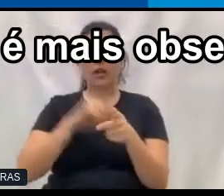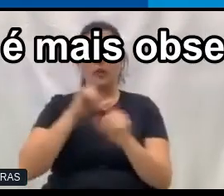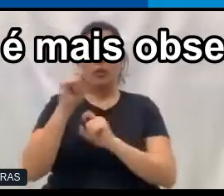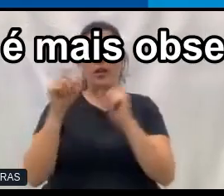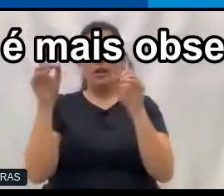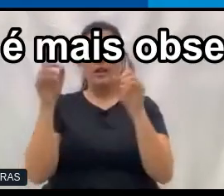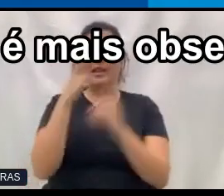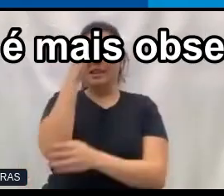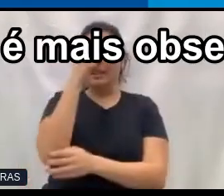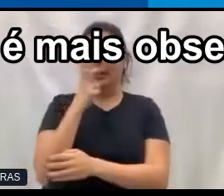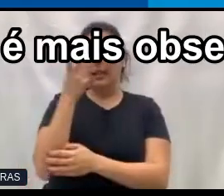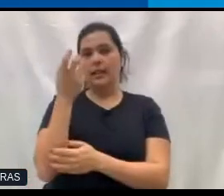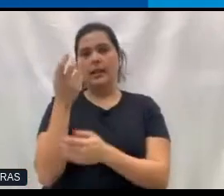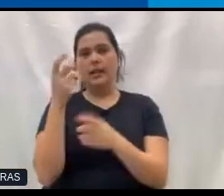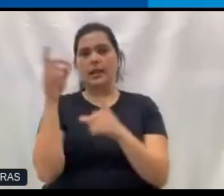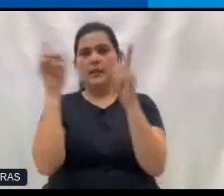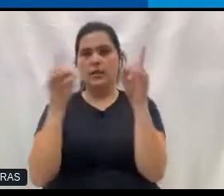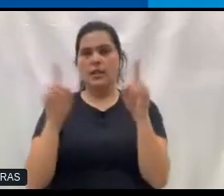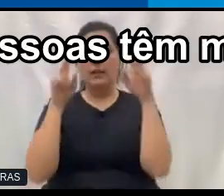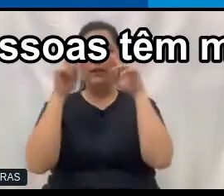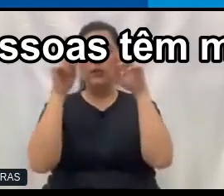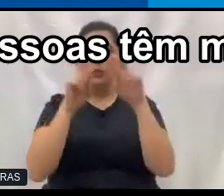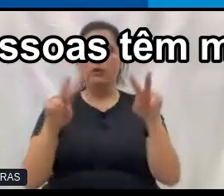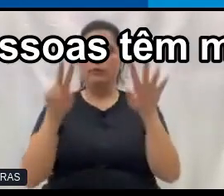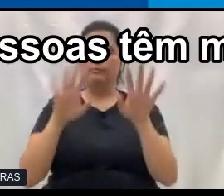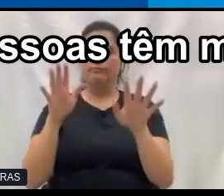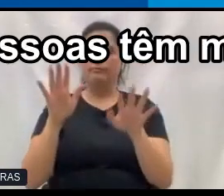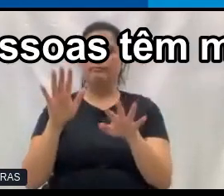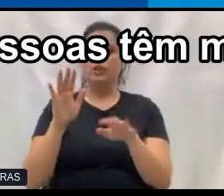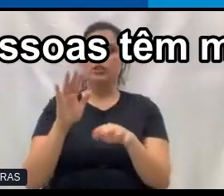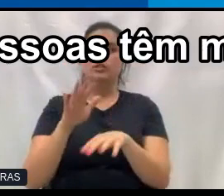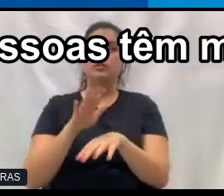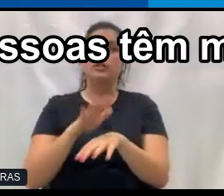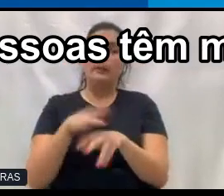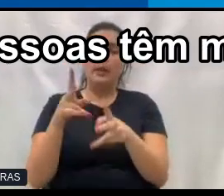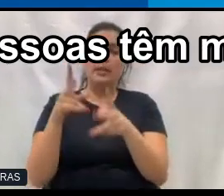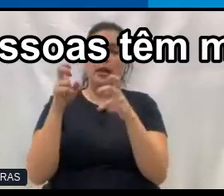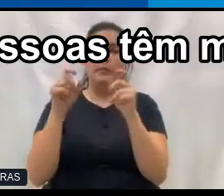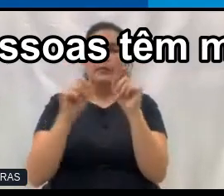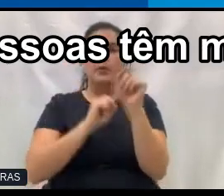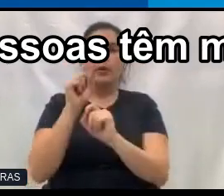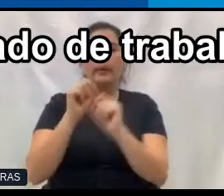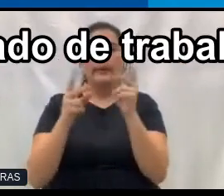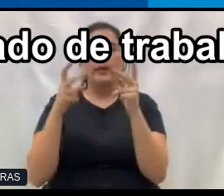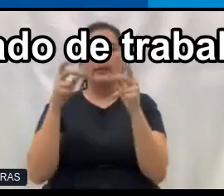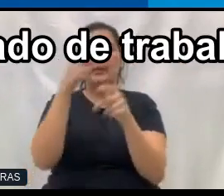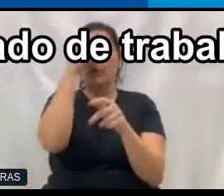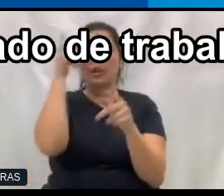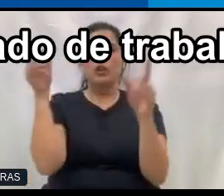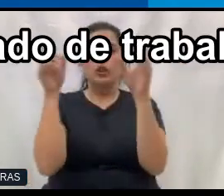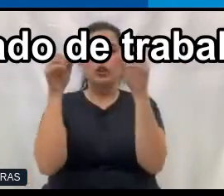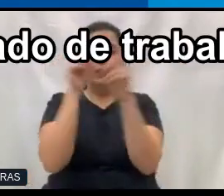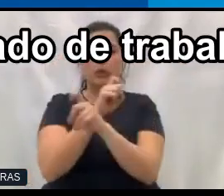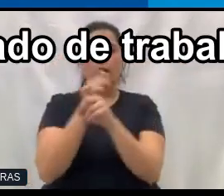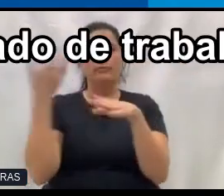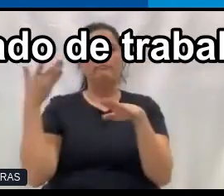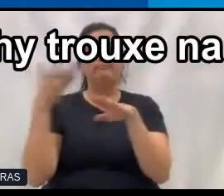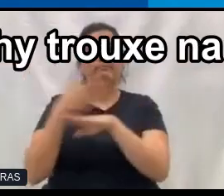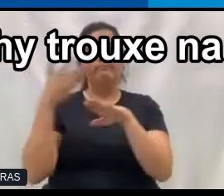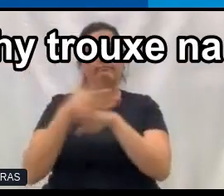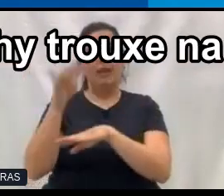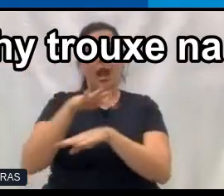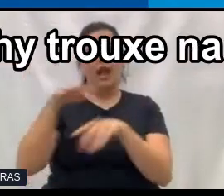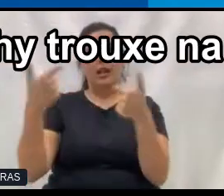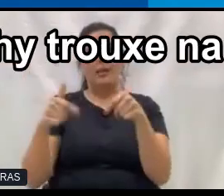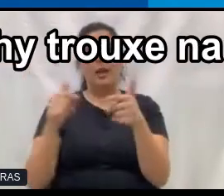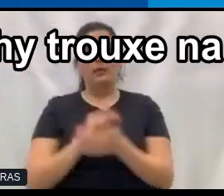visual, é o tipo de deficiência que é mais observado. Mas a gente observa que essas pessoas têm muita dificuldade de se inserir no mercado de trabalho.